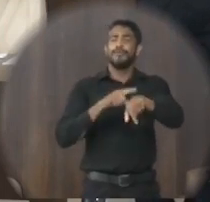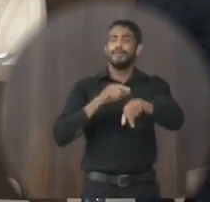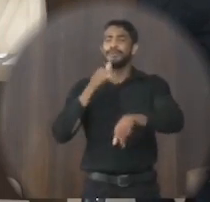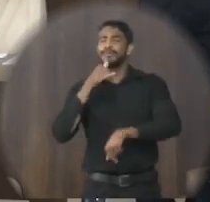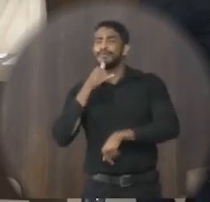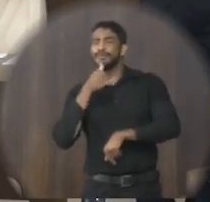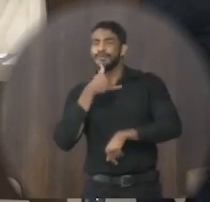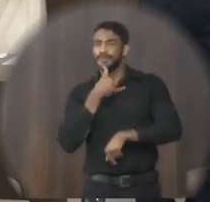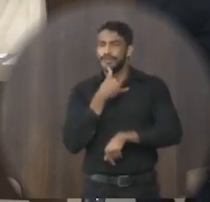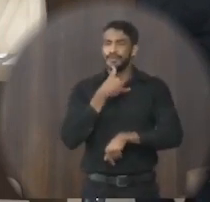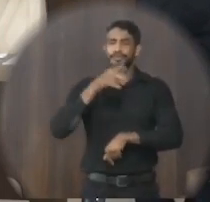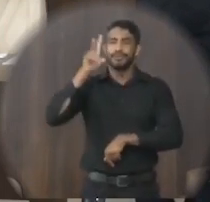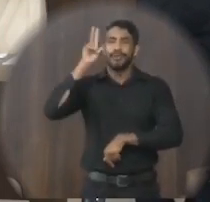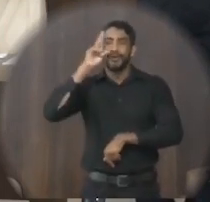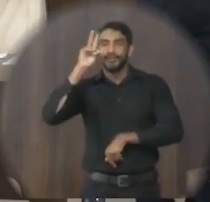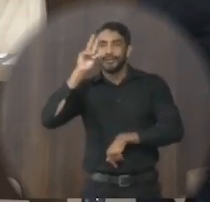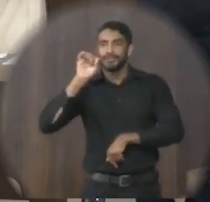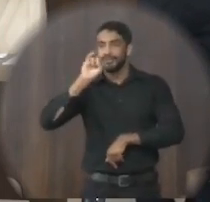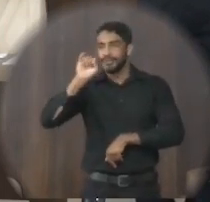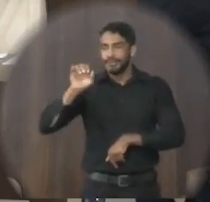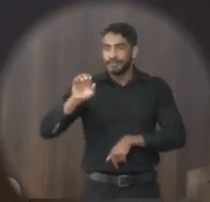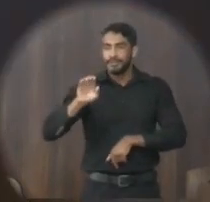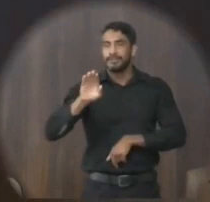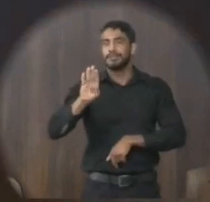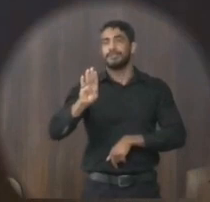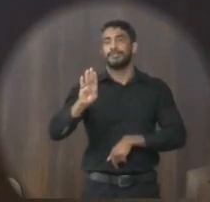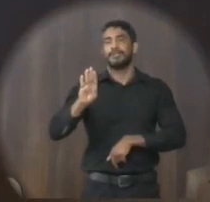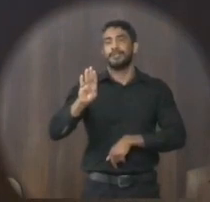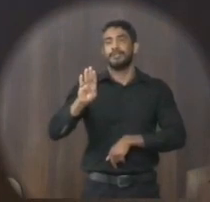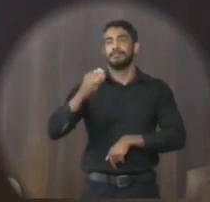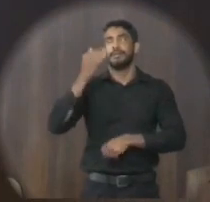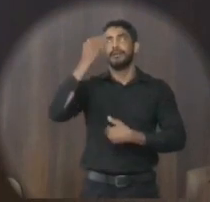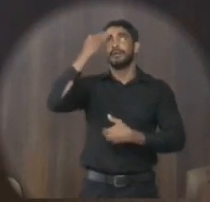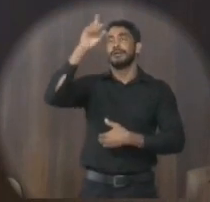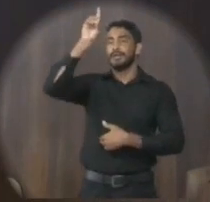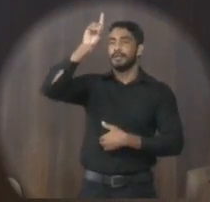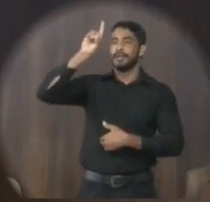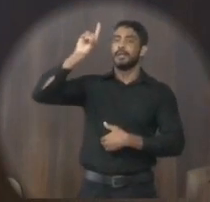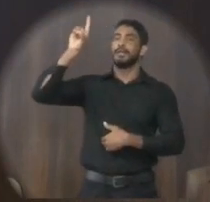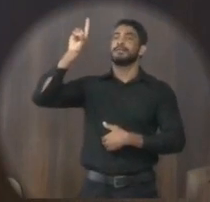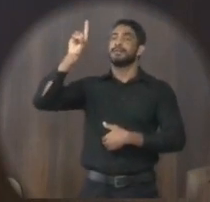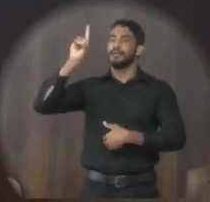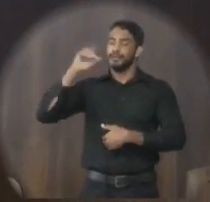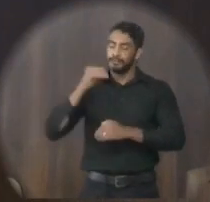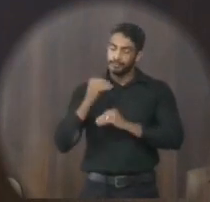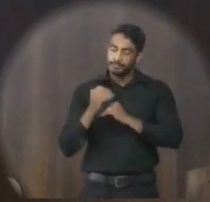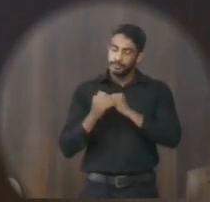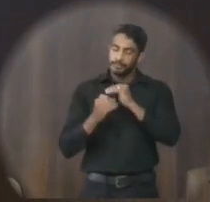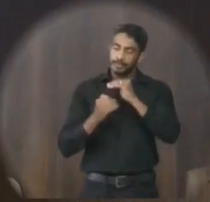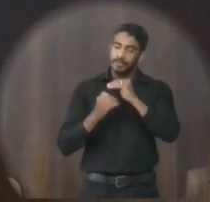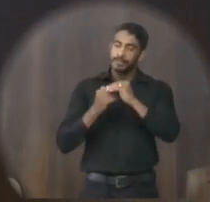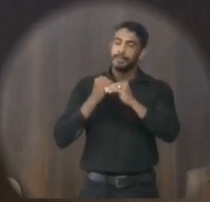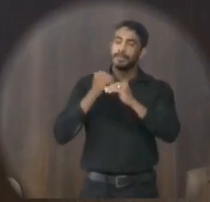tristes na história de Janaúba. Graças a Deus, estamos aos poucos aqui,